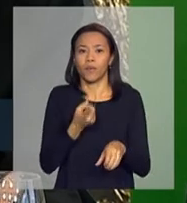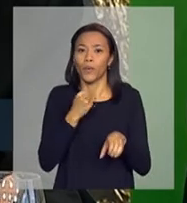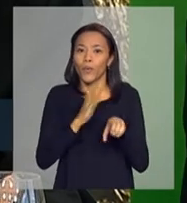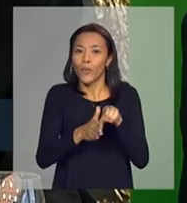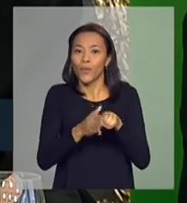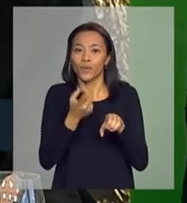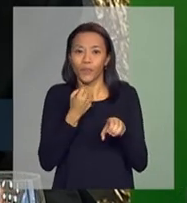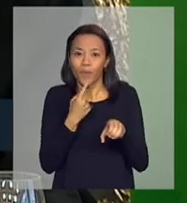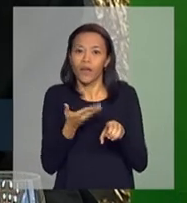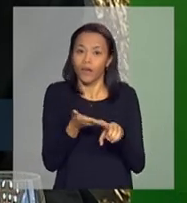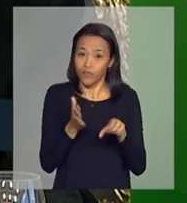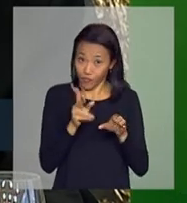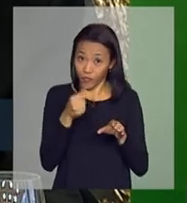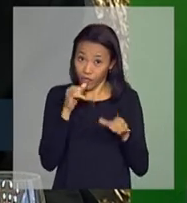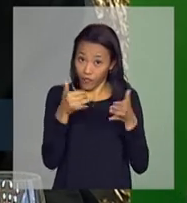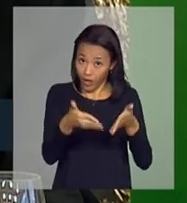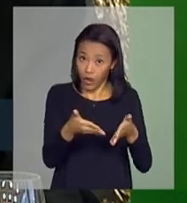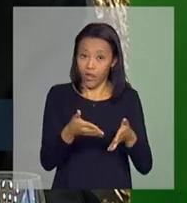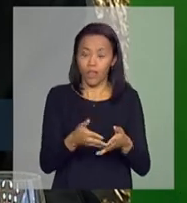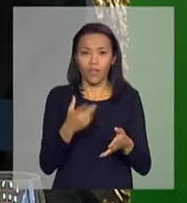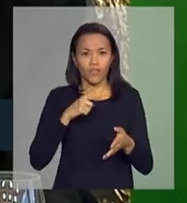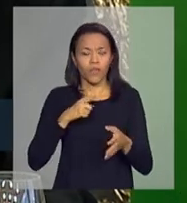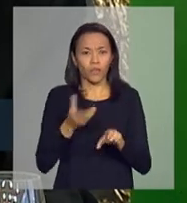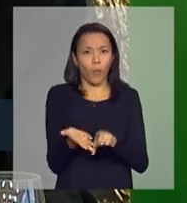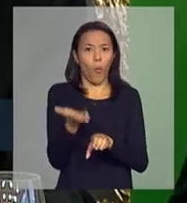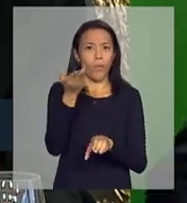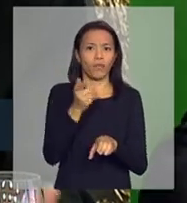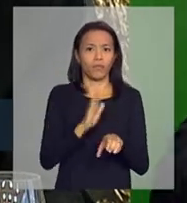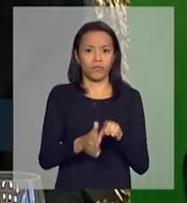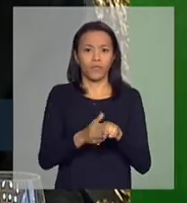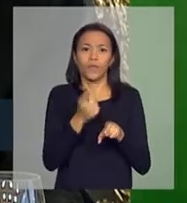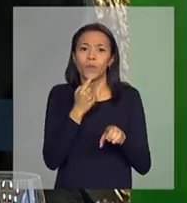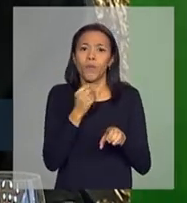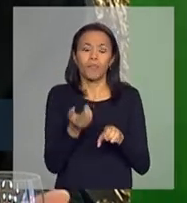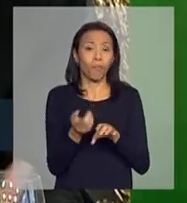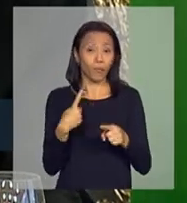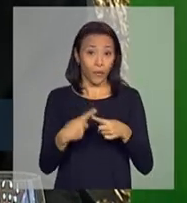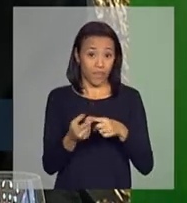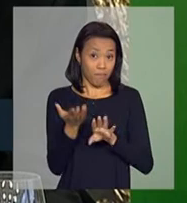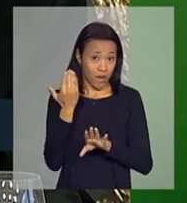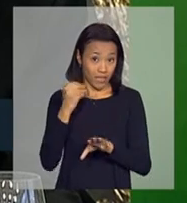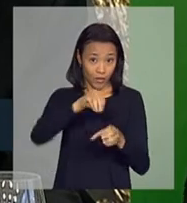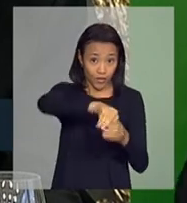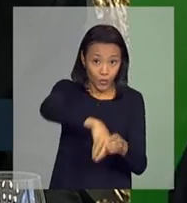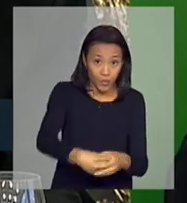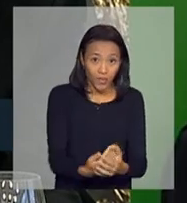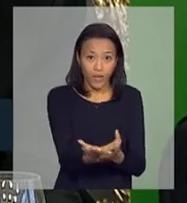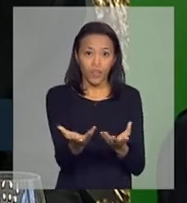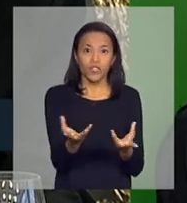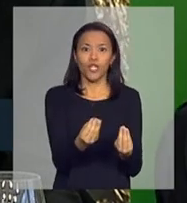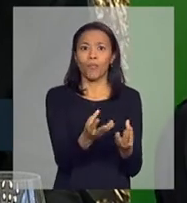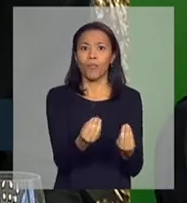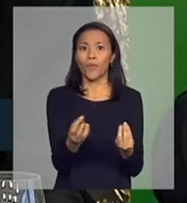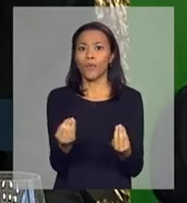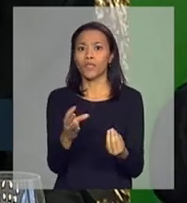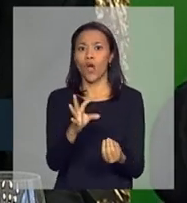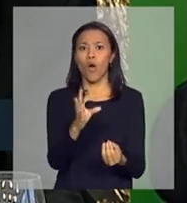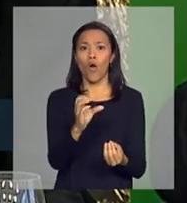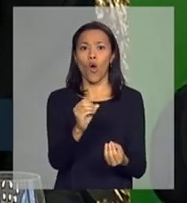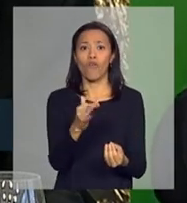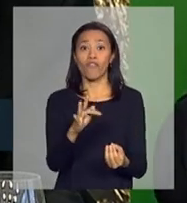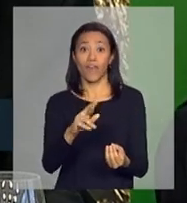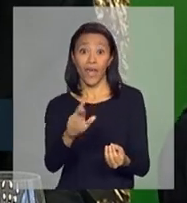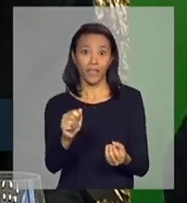fazer referência aí? Nós tivemos um aumento do tomate, por quê? Primeiro, na safra passada, tivemos uma super oferta. Vários produtores